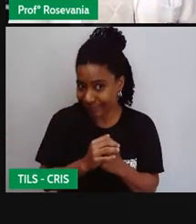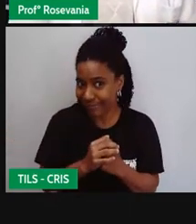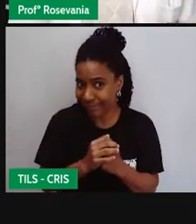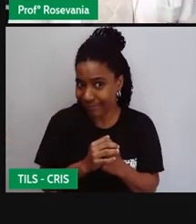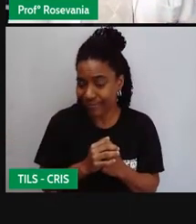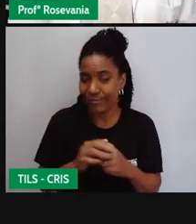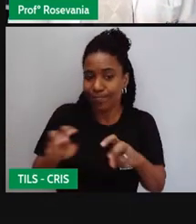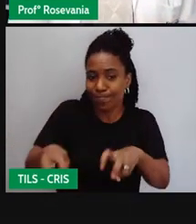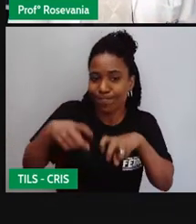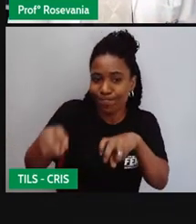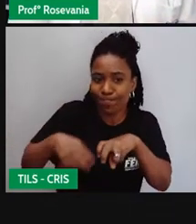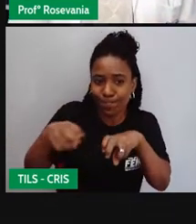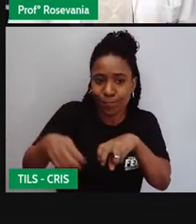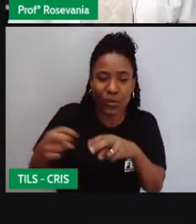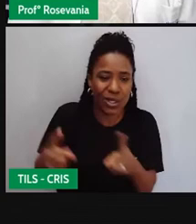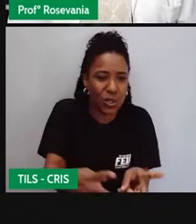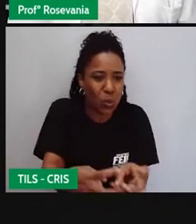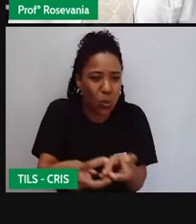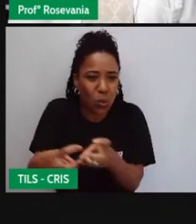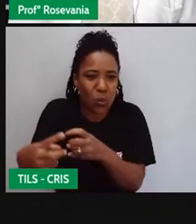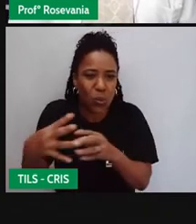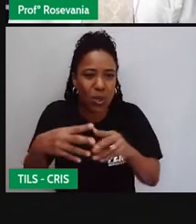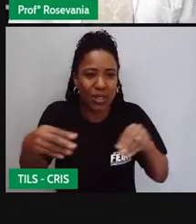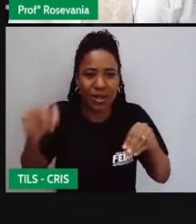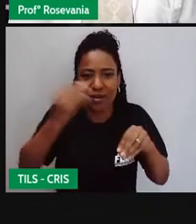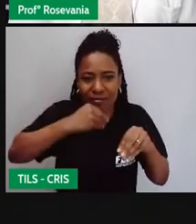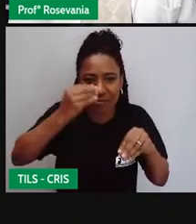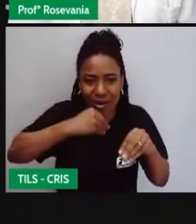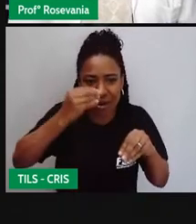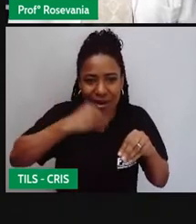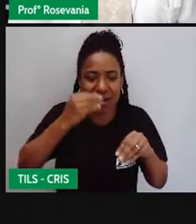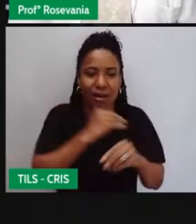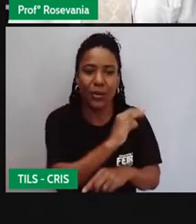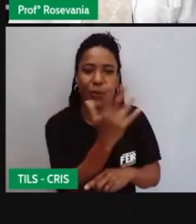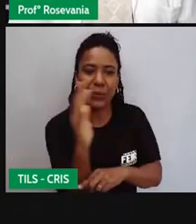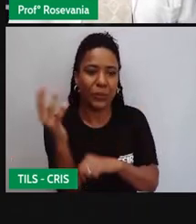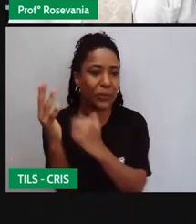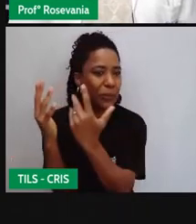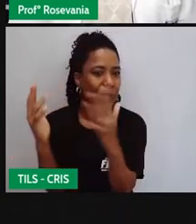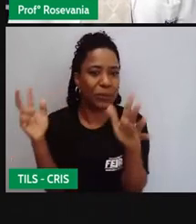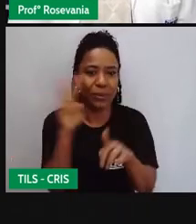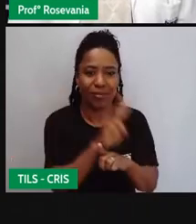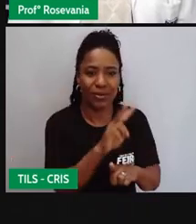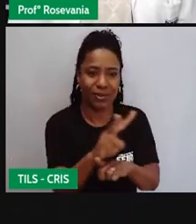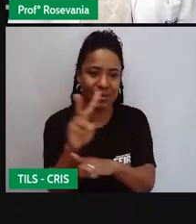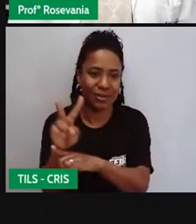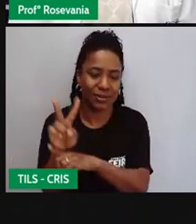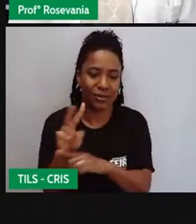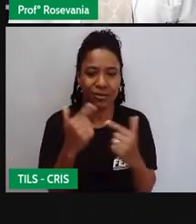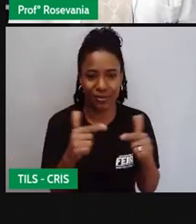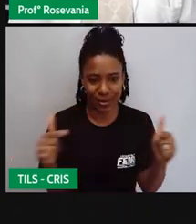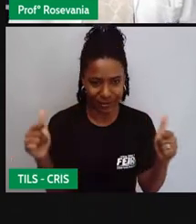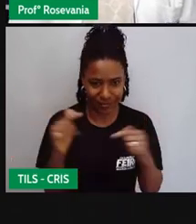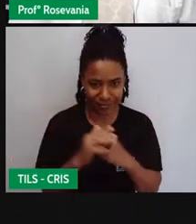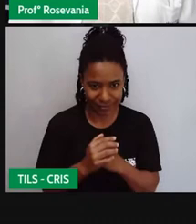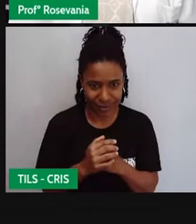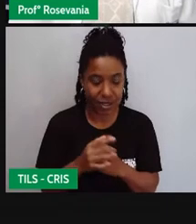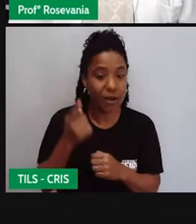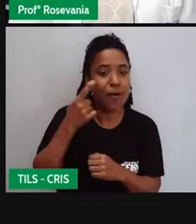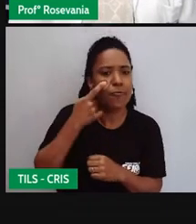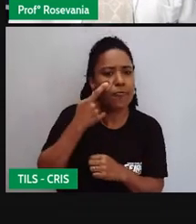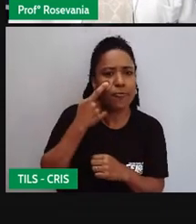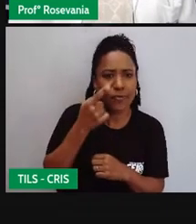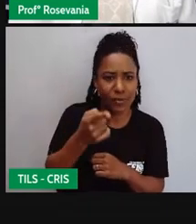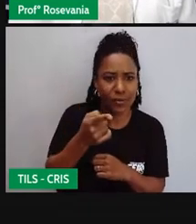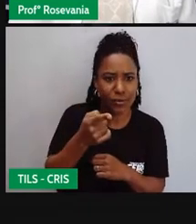do lucro. Aqui, falando sobre a tecnologia, voltando sobre a ideia aqui, aqui vocês estão vendo um drone que ele